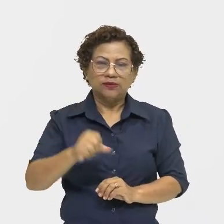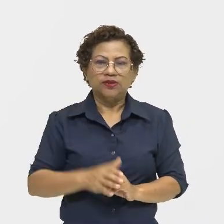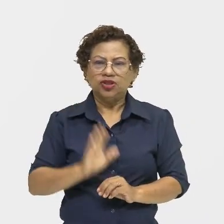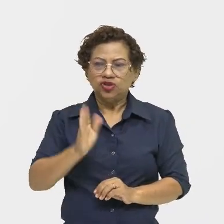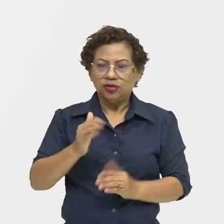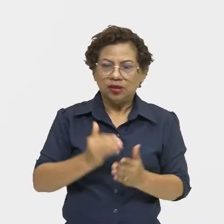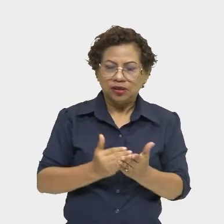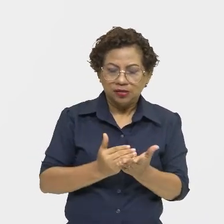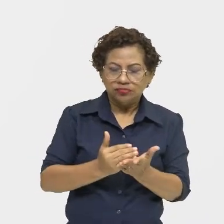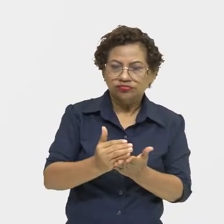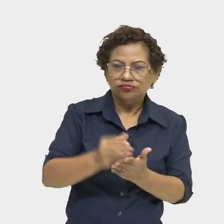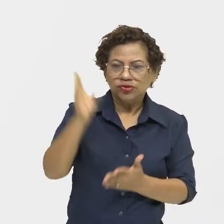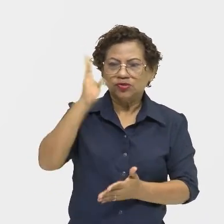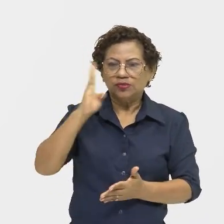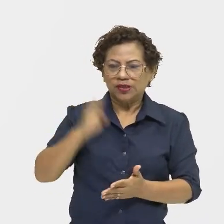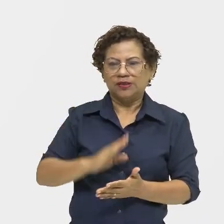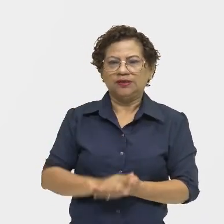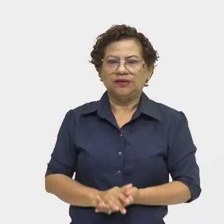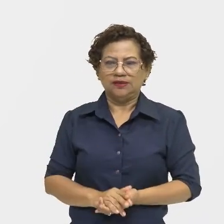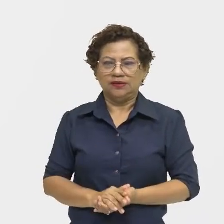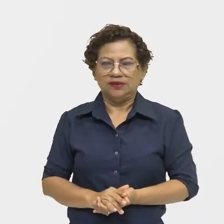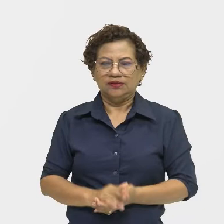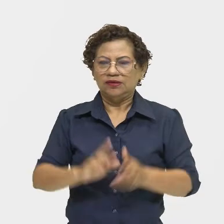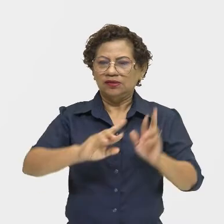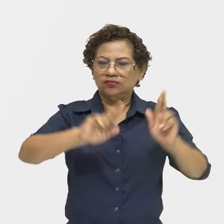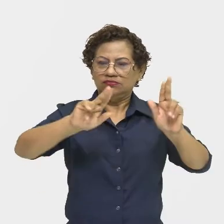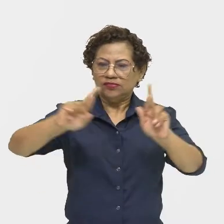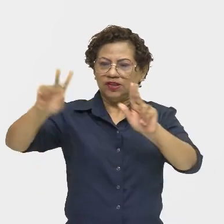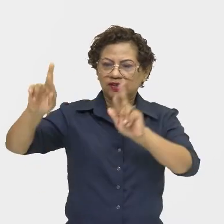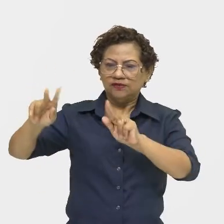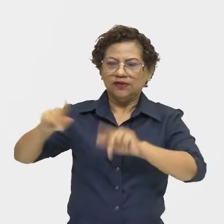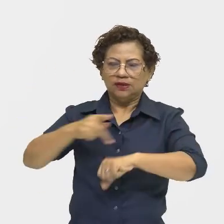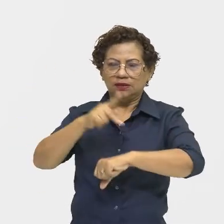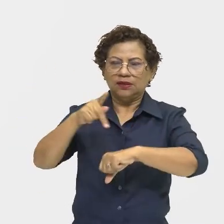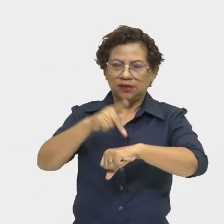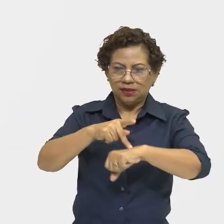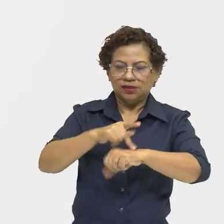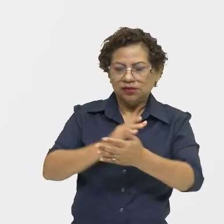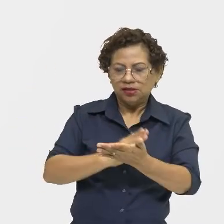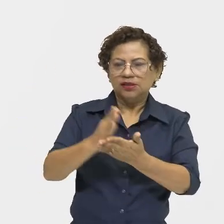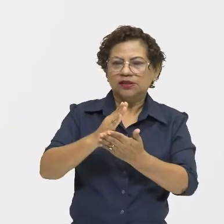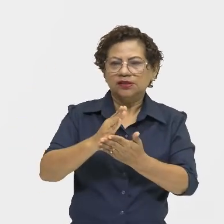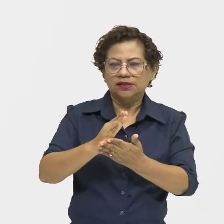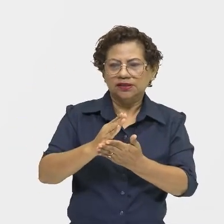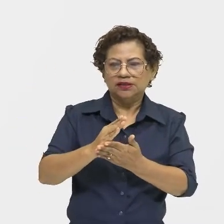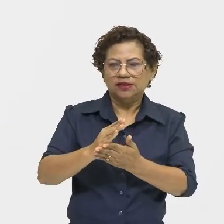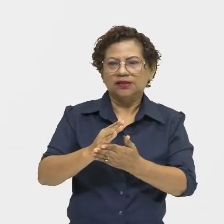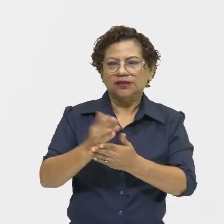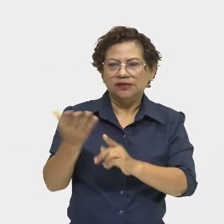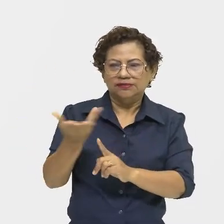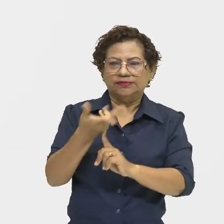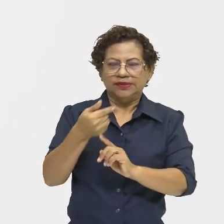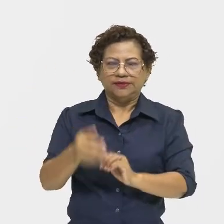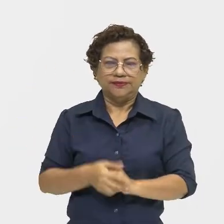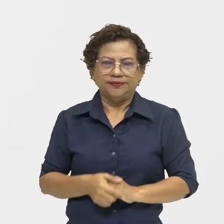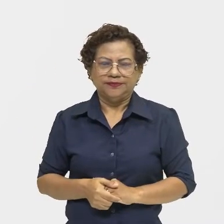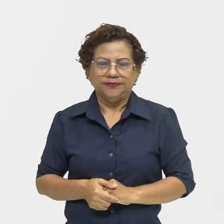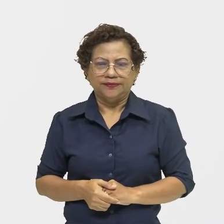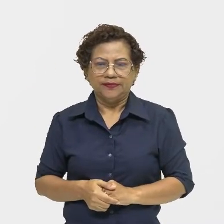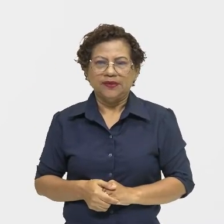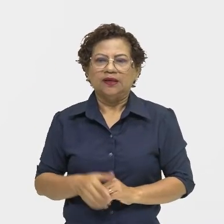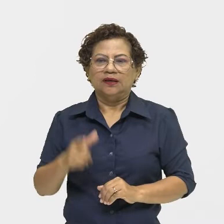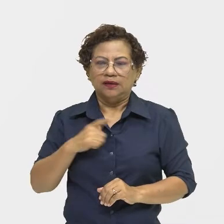Então, por isso que ele diz que acontecem diferentes épocas nos países. Continuando. É uma época de